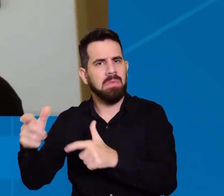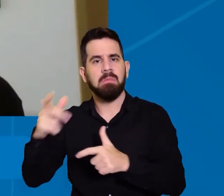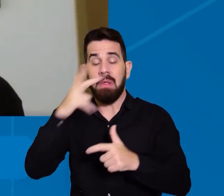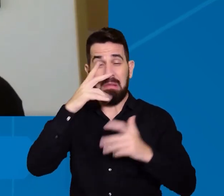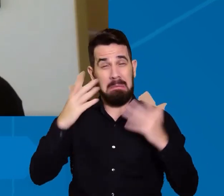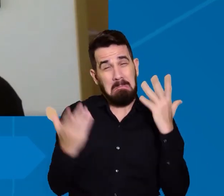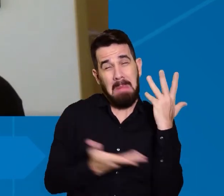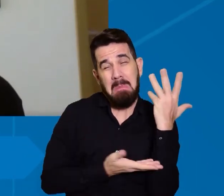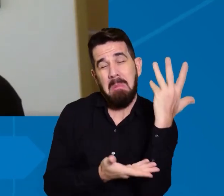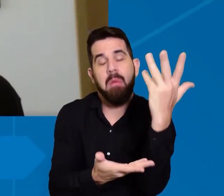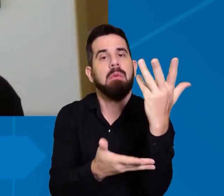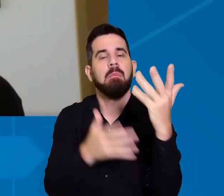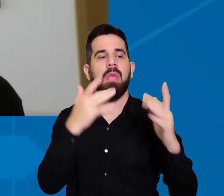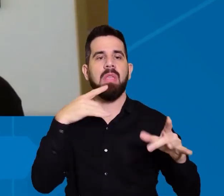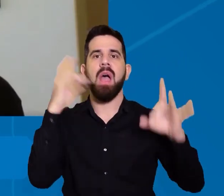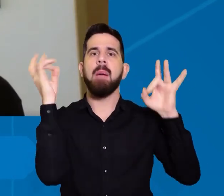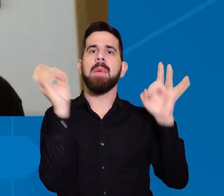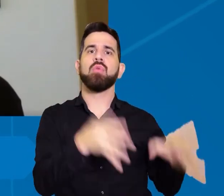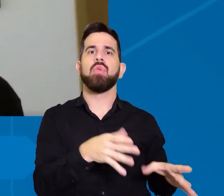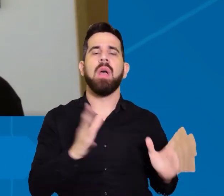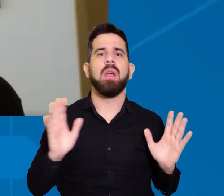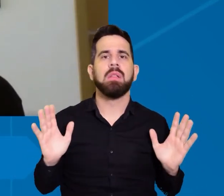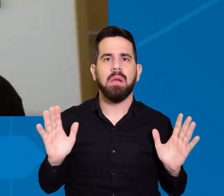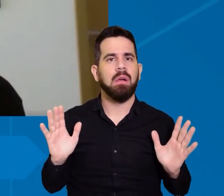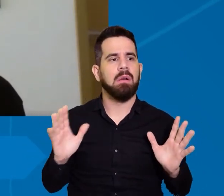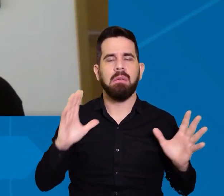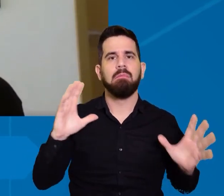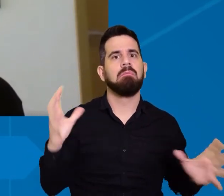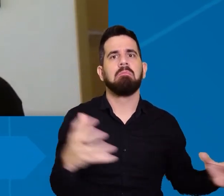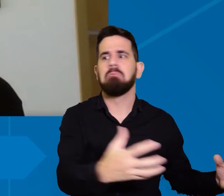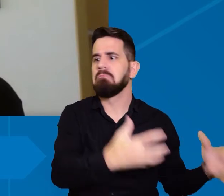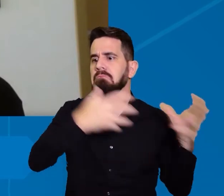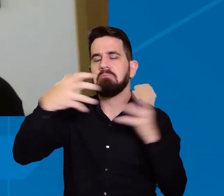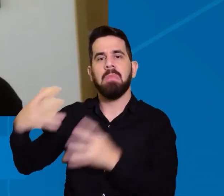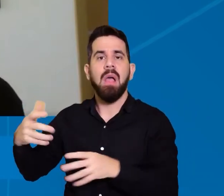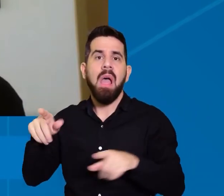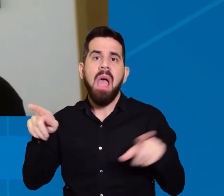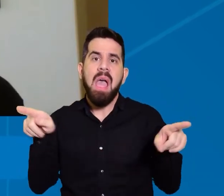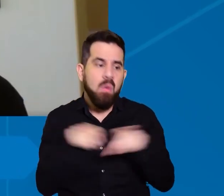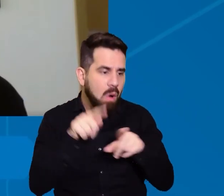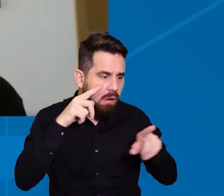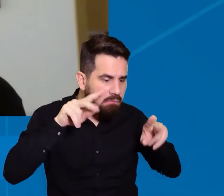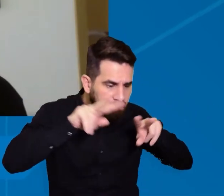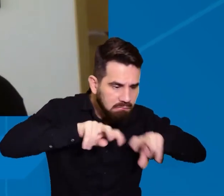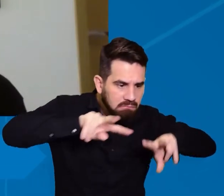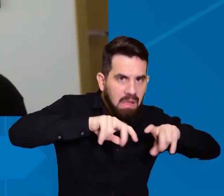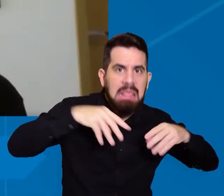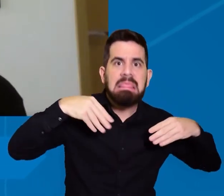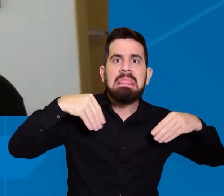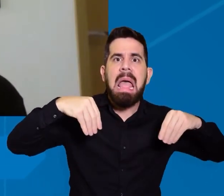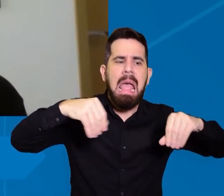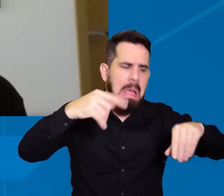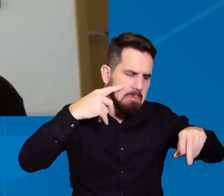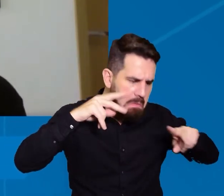abandonadas elas não são utilizadas para nada é um tipo de especulação da terra que ocorre muito